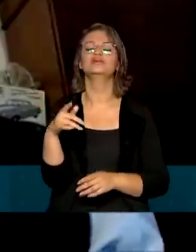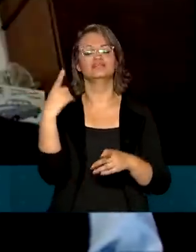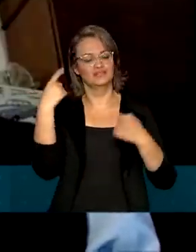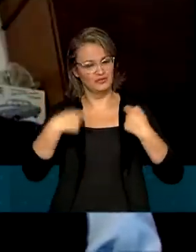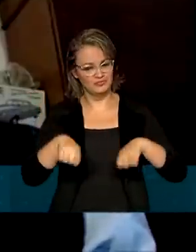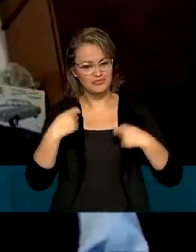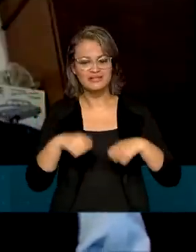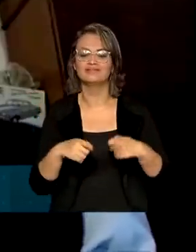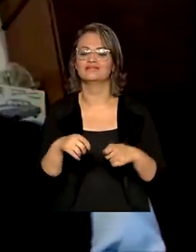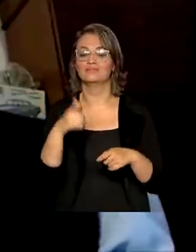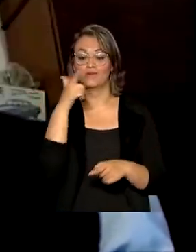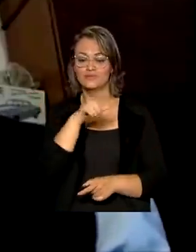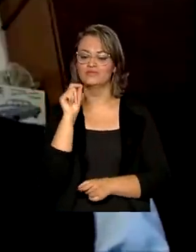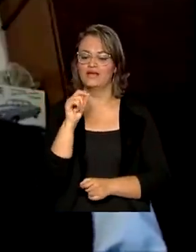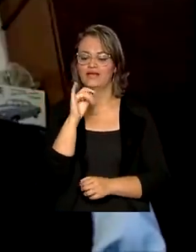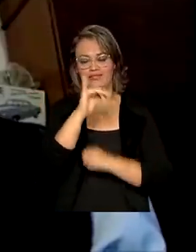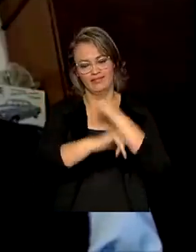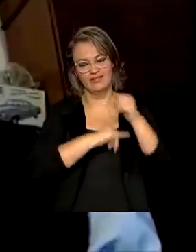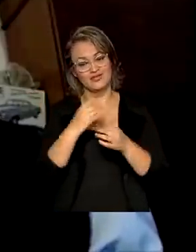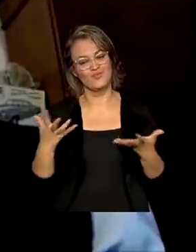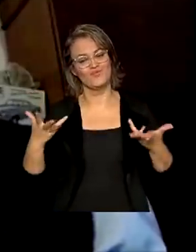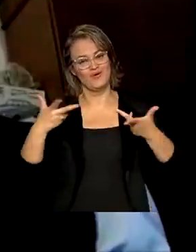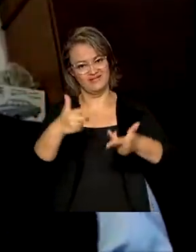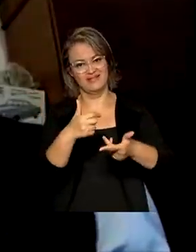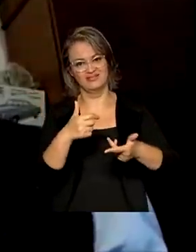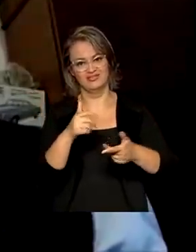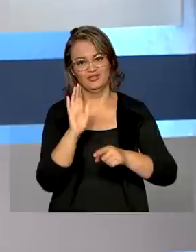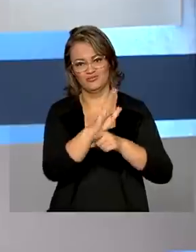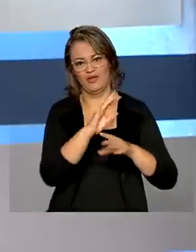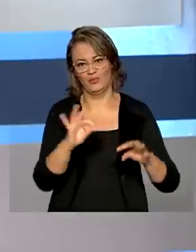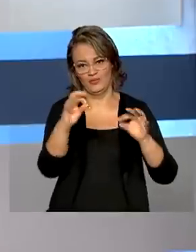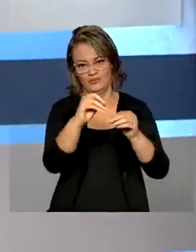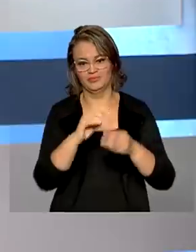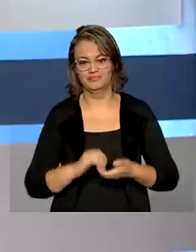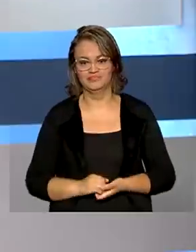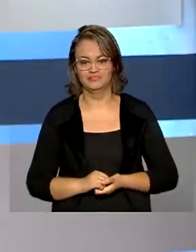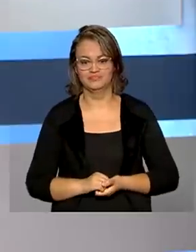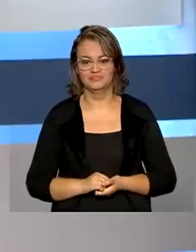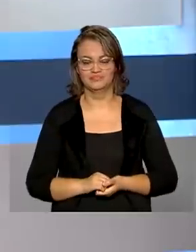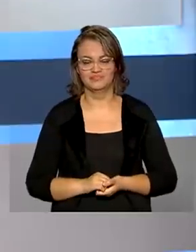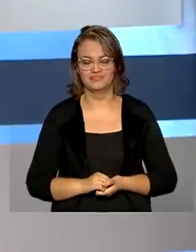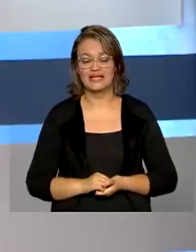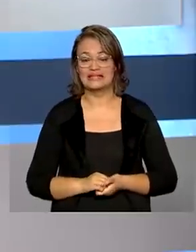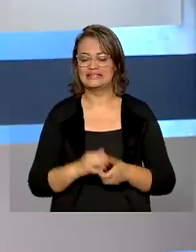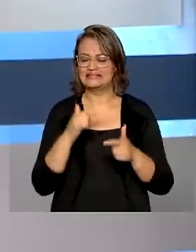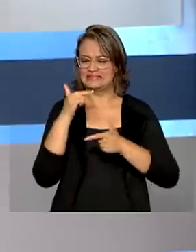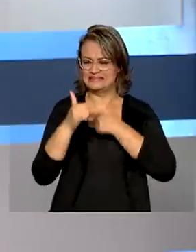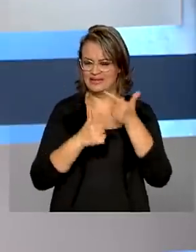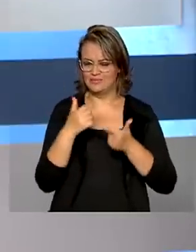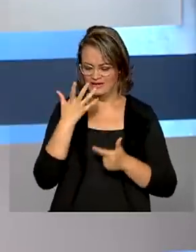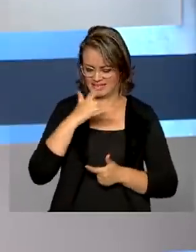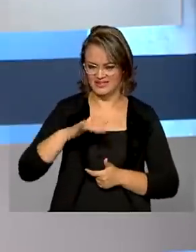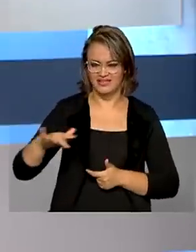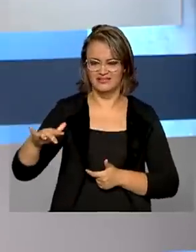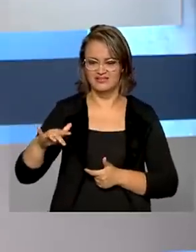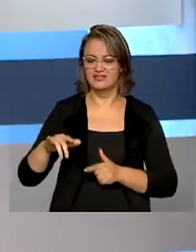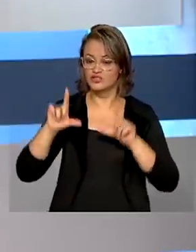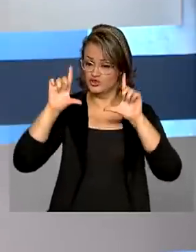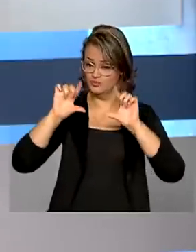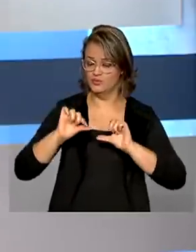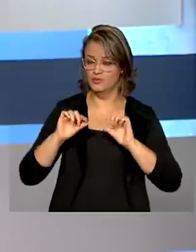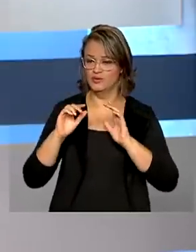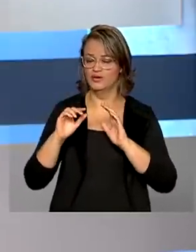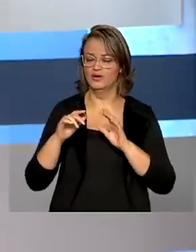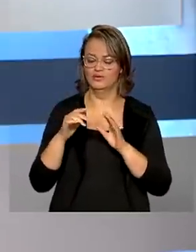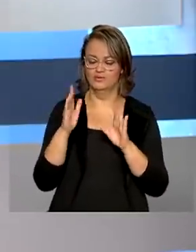para ter, de fato, uma internet de qualidade e abrangente para todos. O trabalho infantil registrou queda no Brasil entre